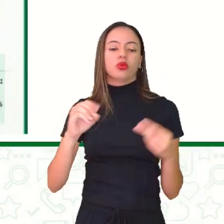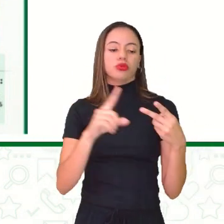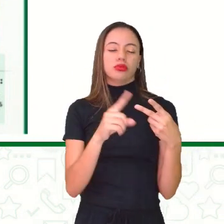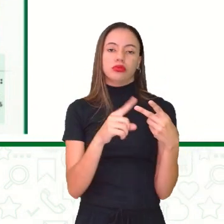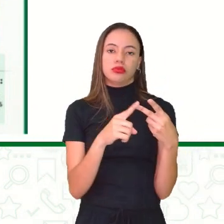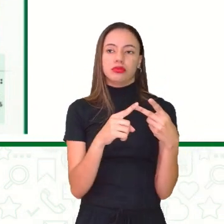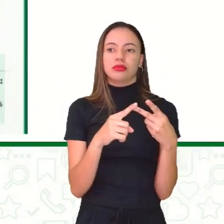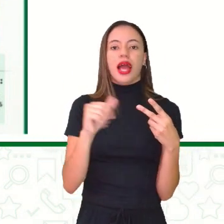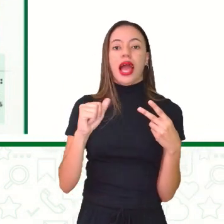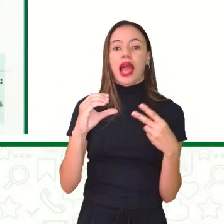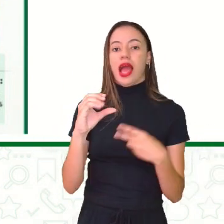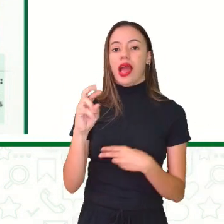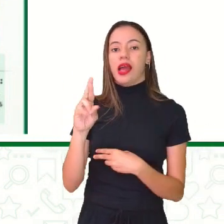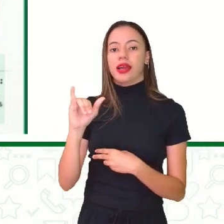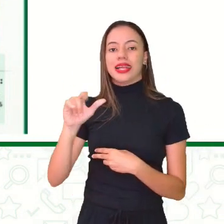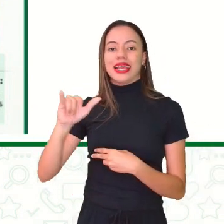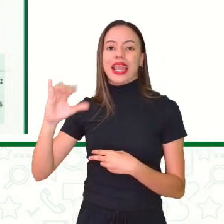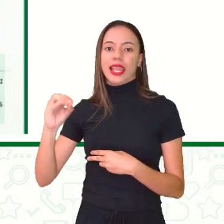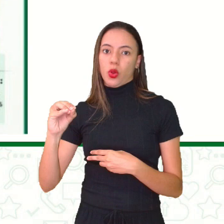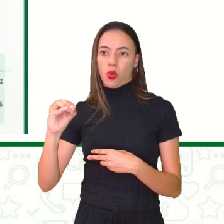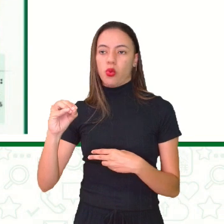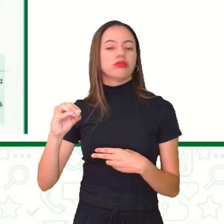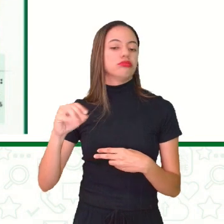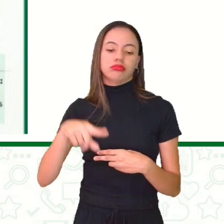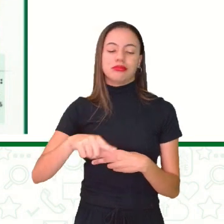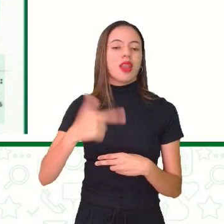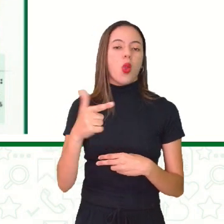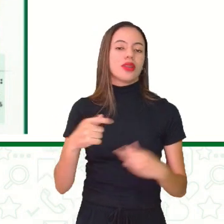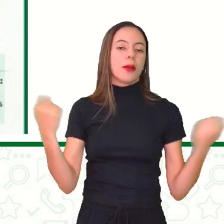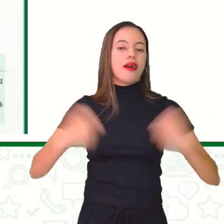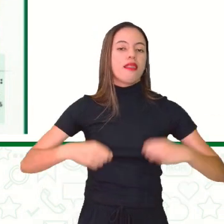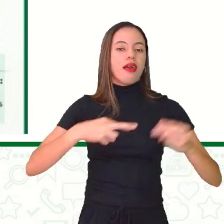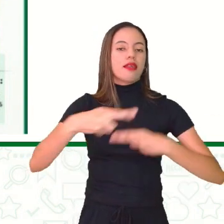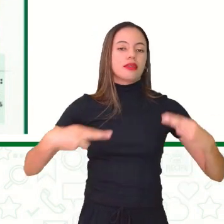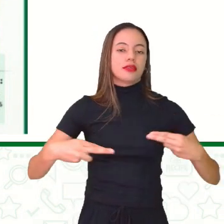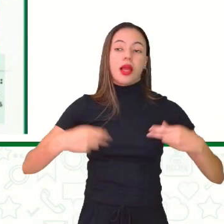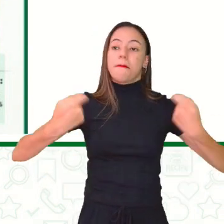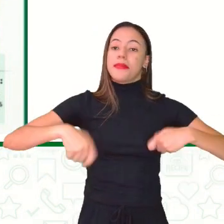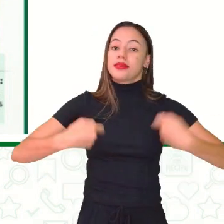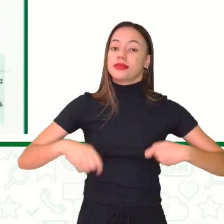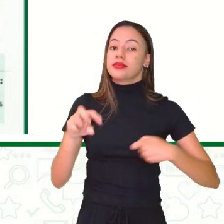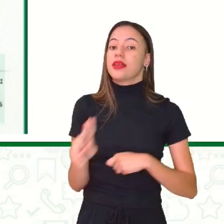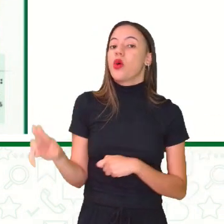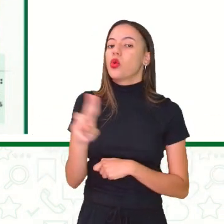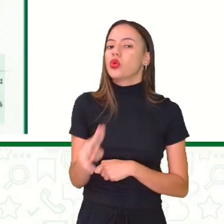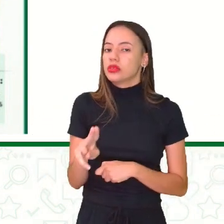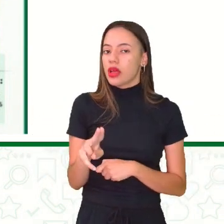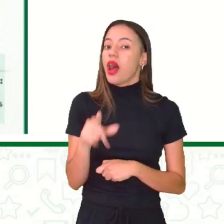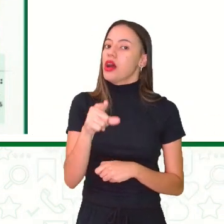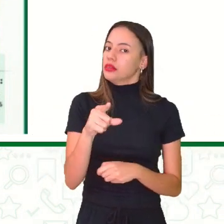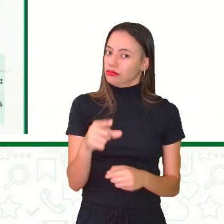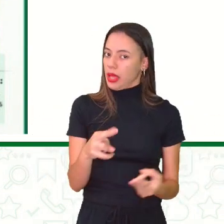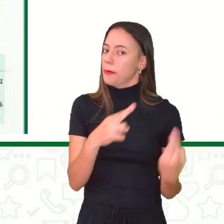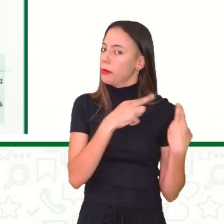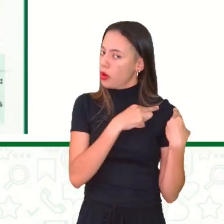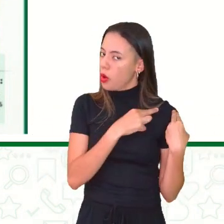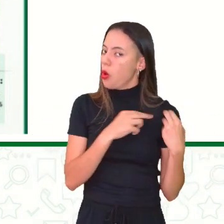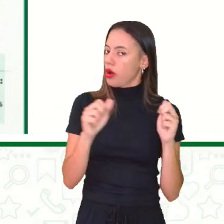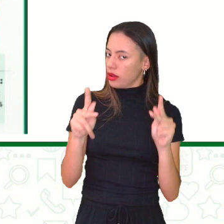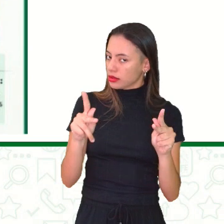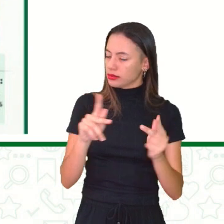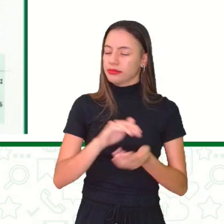material não serve para serem reciclados. Então, precisam serem utilizados com responsabilidade.